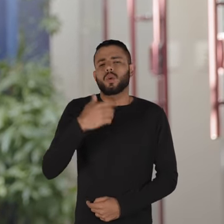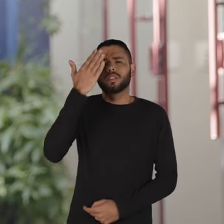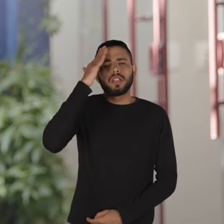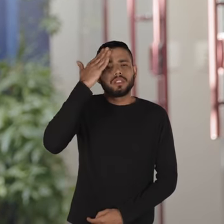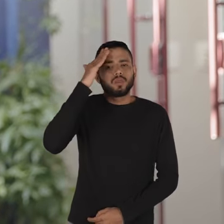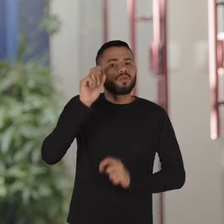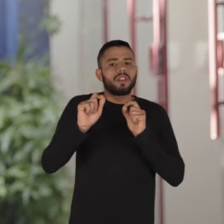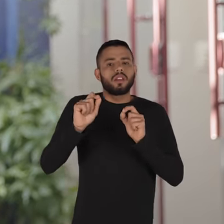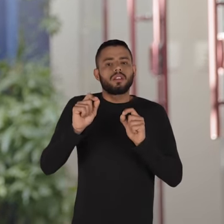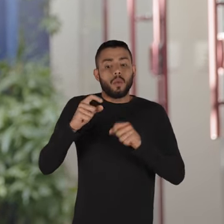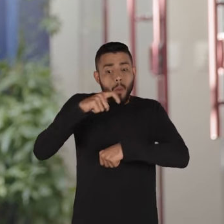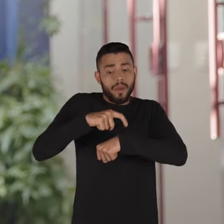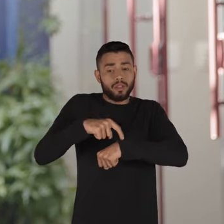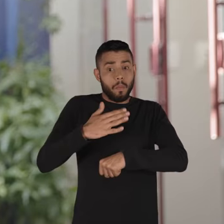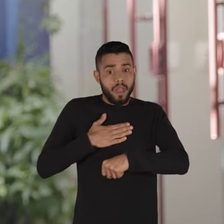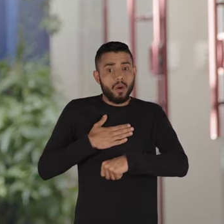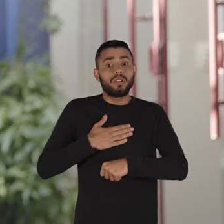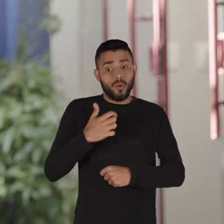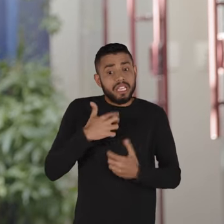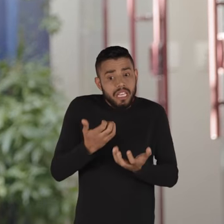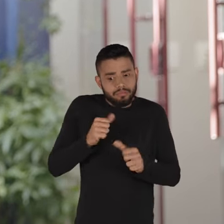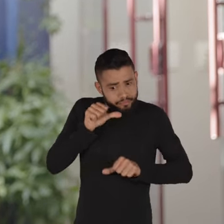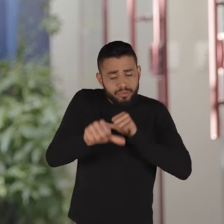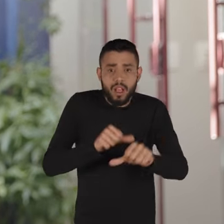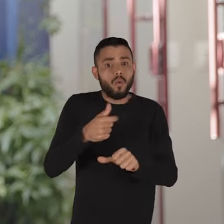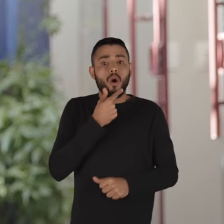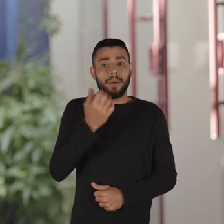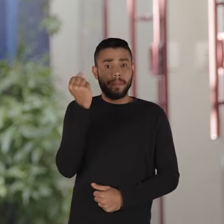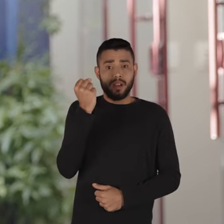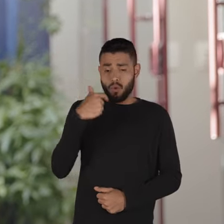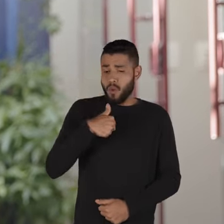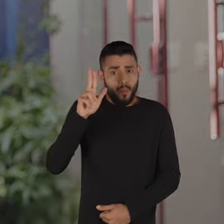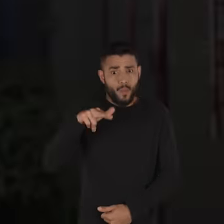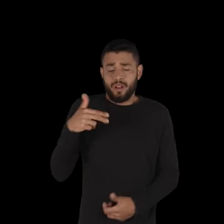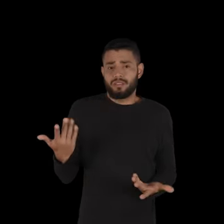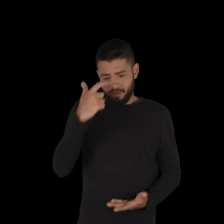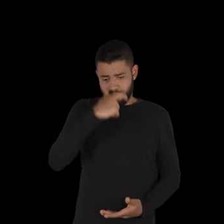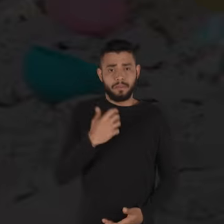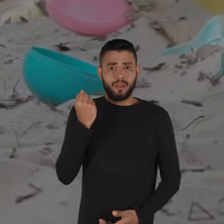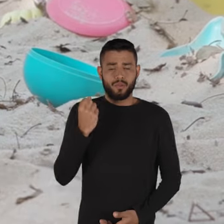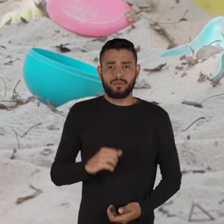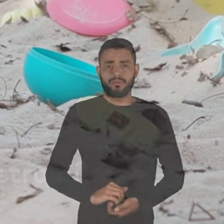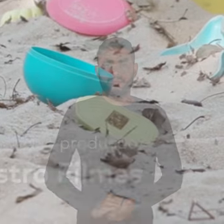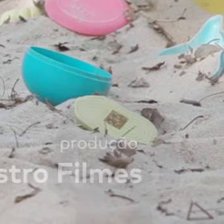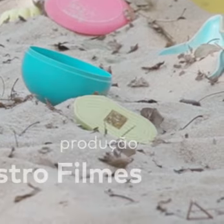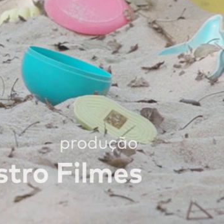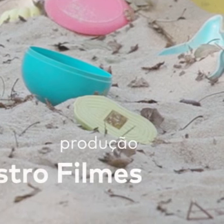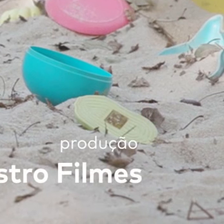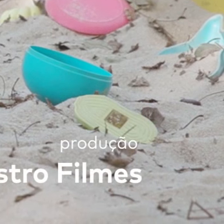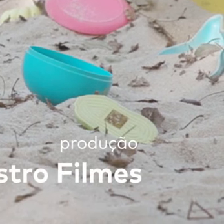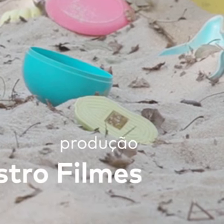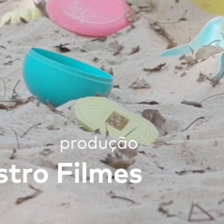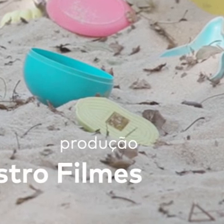que o meu aspiracional naquela hora era virar um homem branco, era tentar ser um homem que eu nunca ia chegar a ser. Letreiro sobre uma bola, pá e